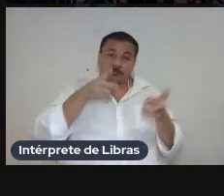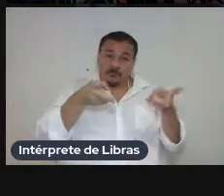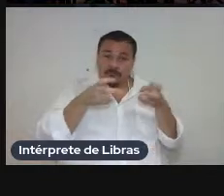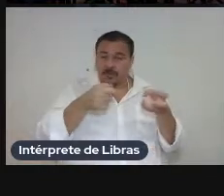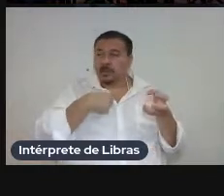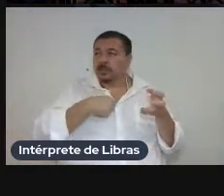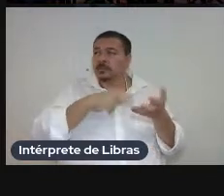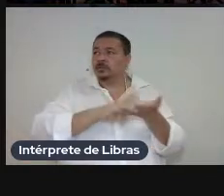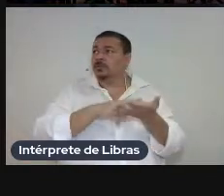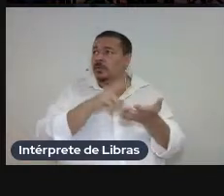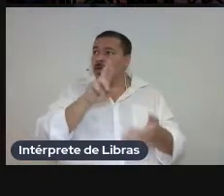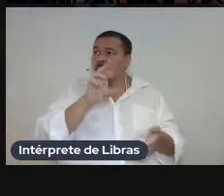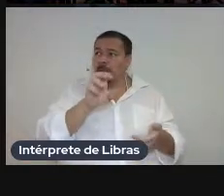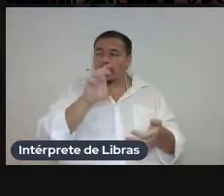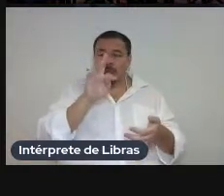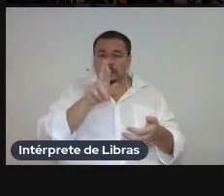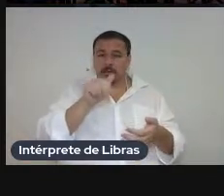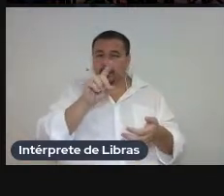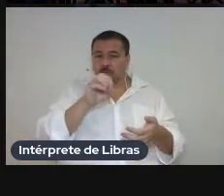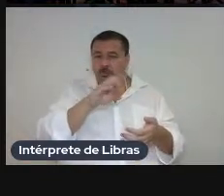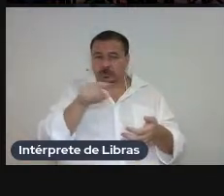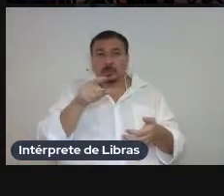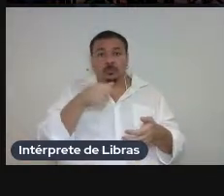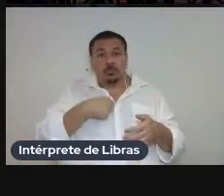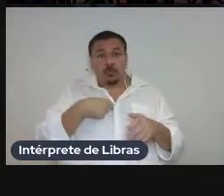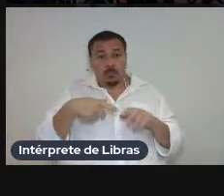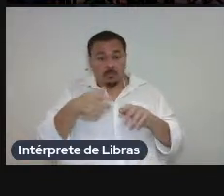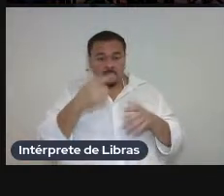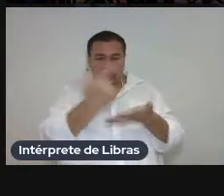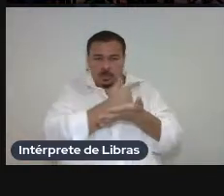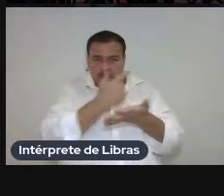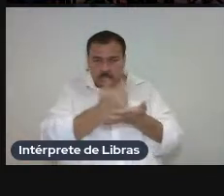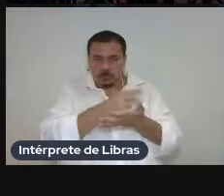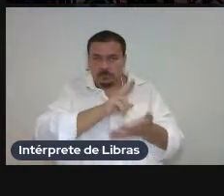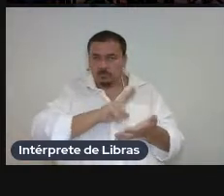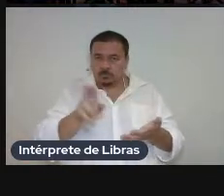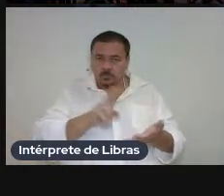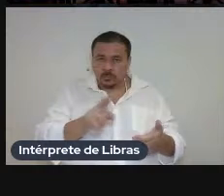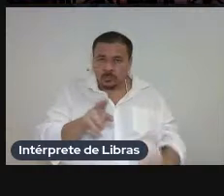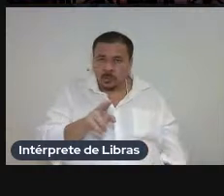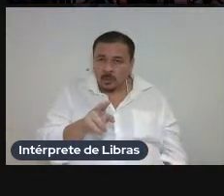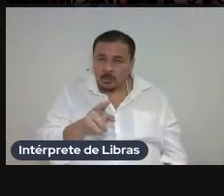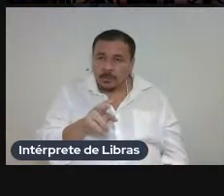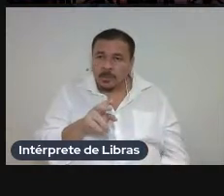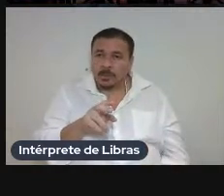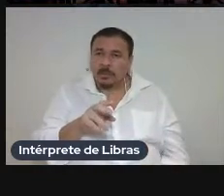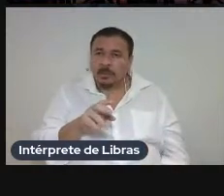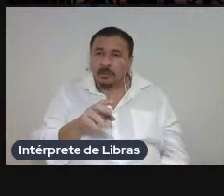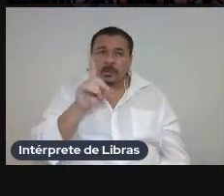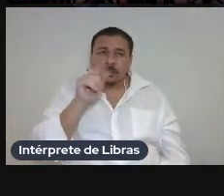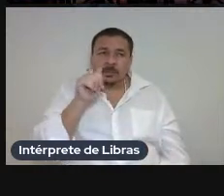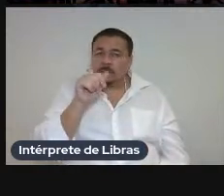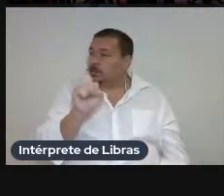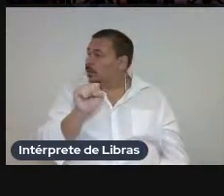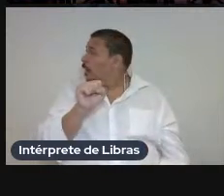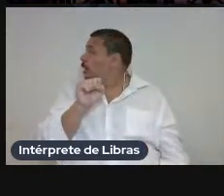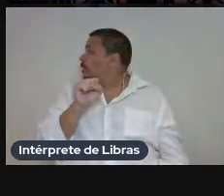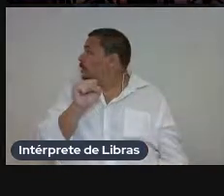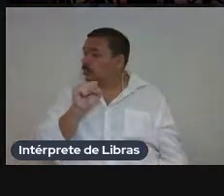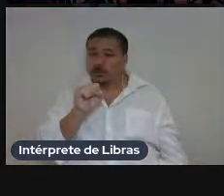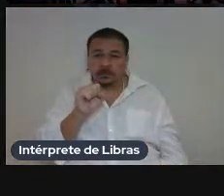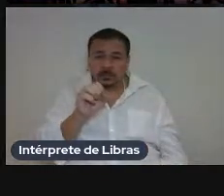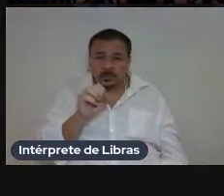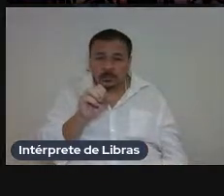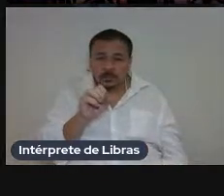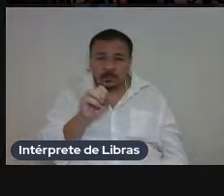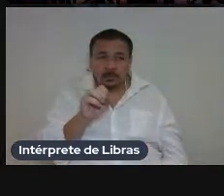específica conhecida como Dasunheim é uma obra só que tem três títulos diferentes o que já mostra desde o